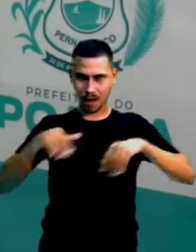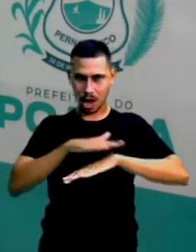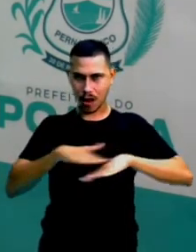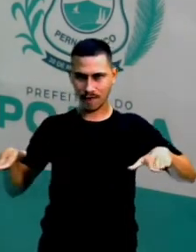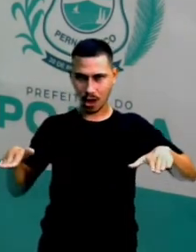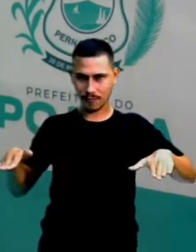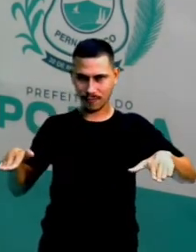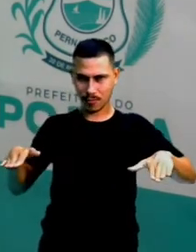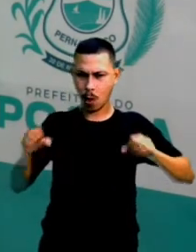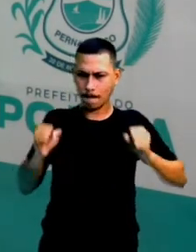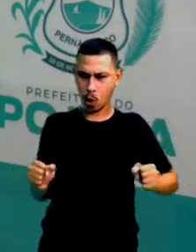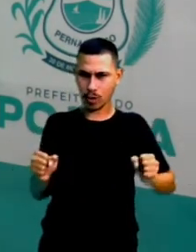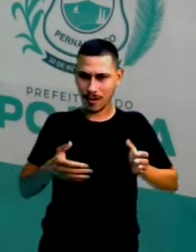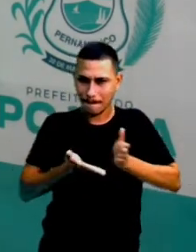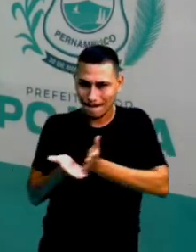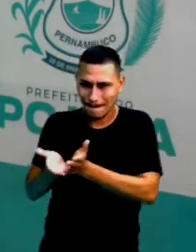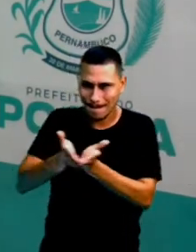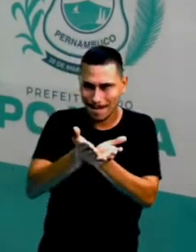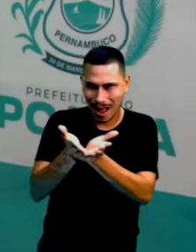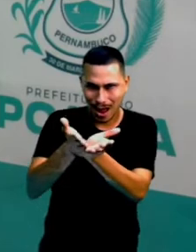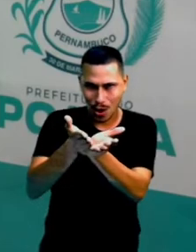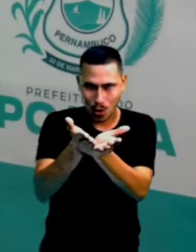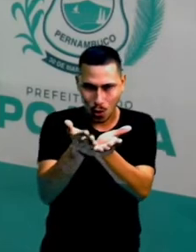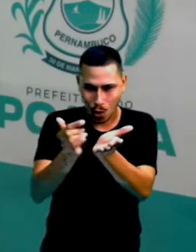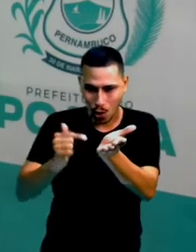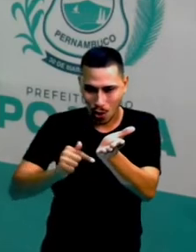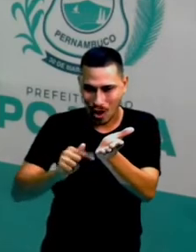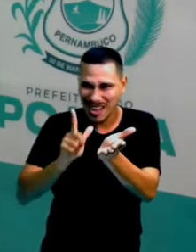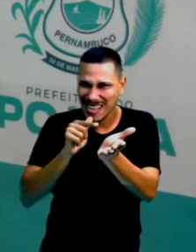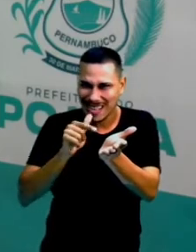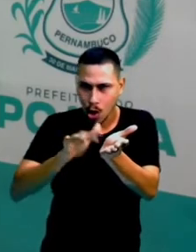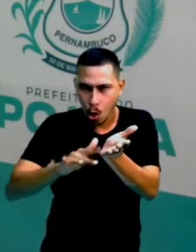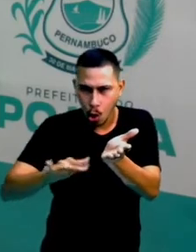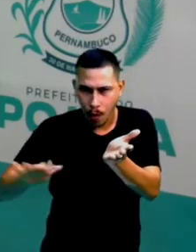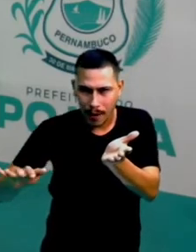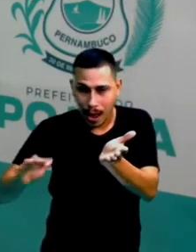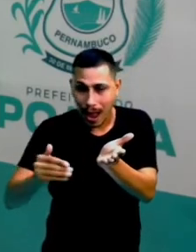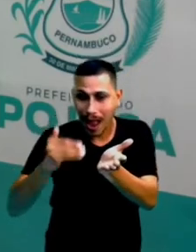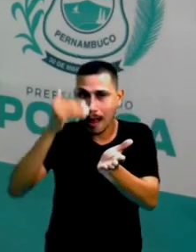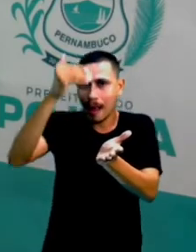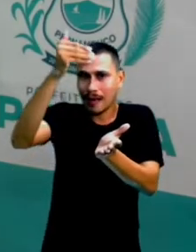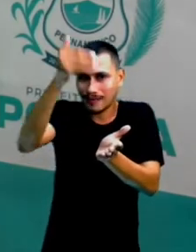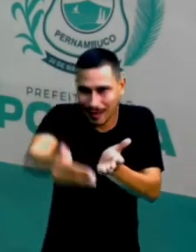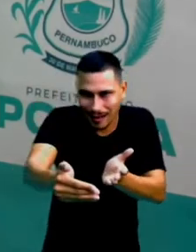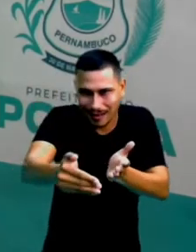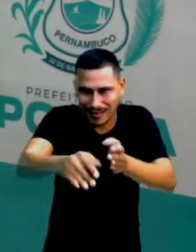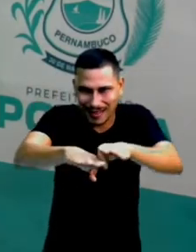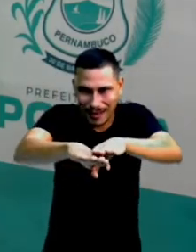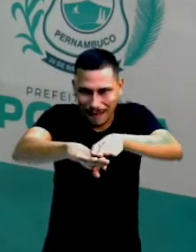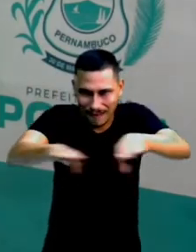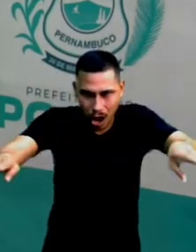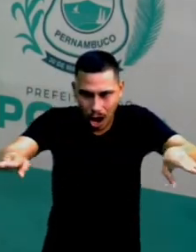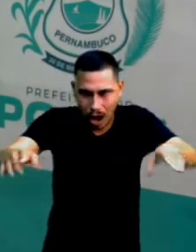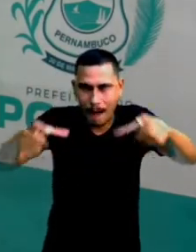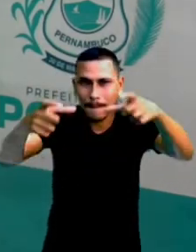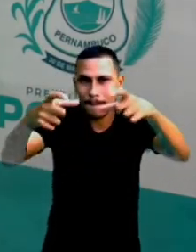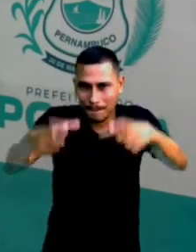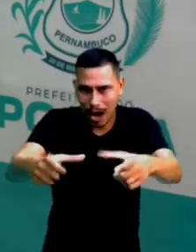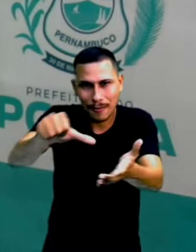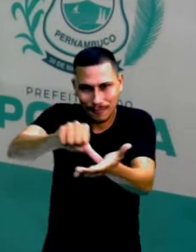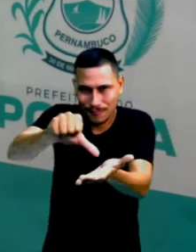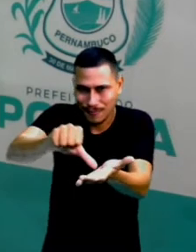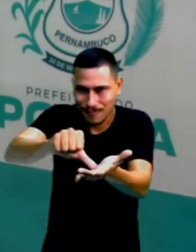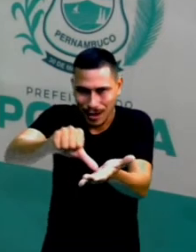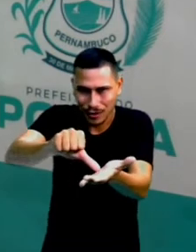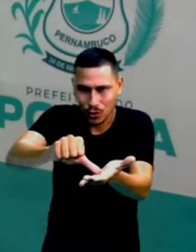atravessam Esse braço de mar Até o parque Para você ver Mas se você estiver no bairro de Boa